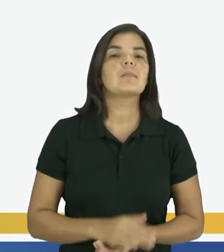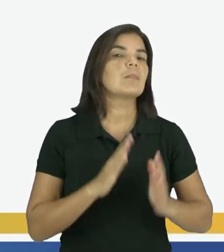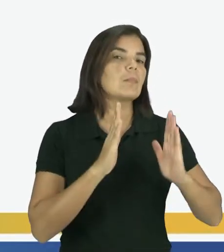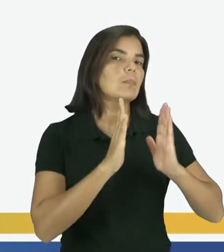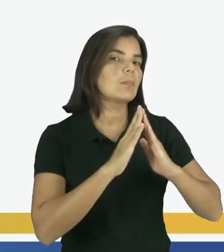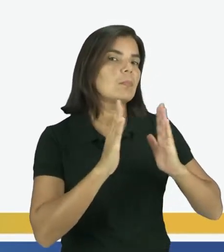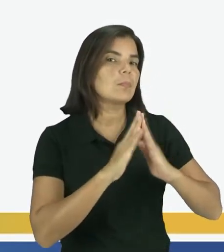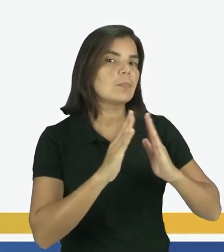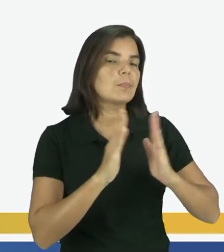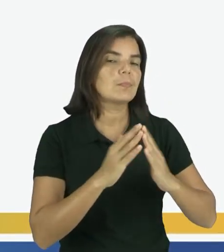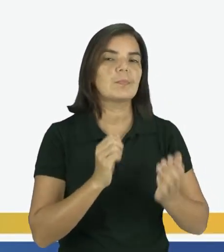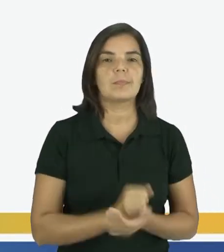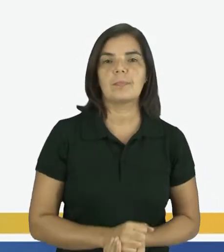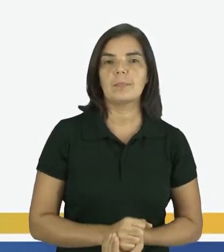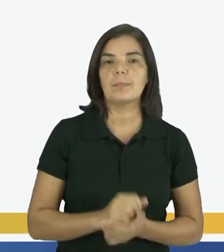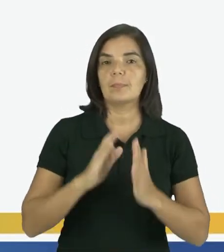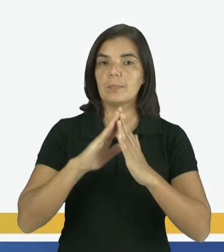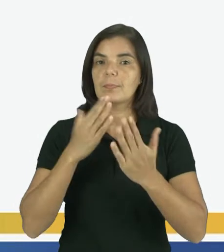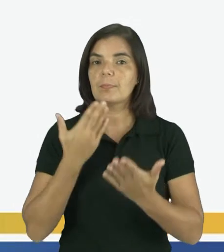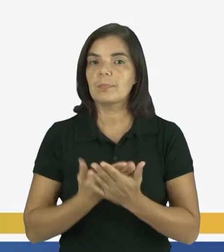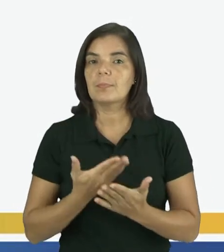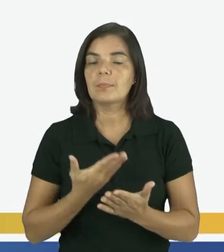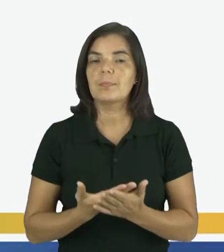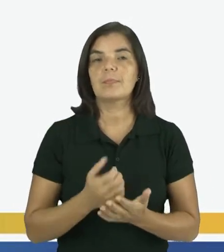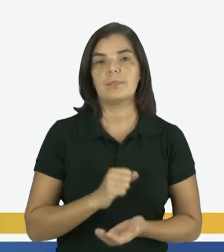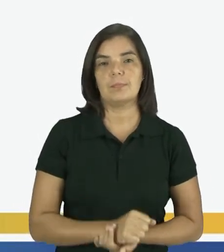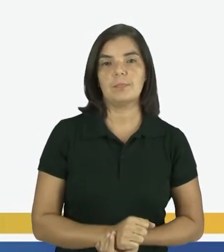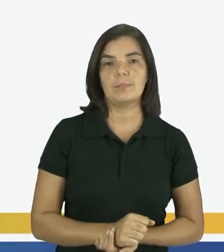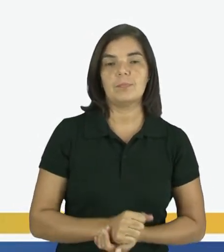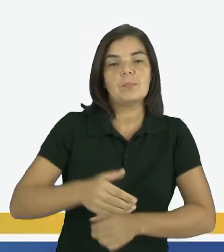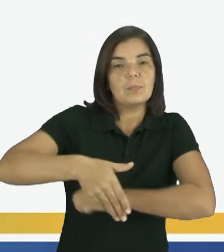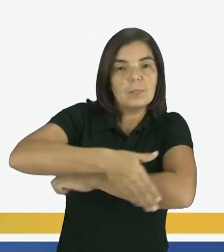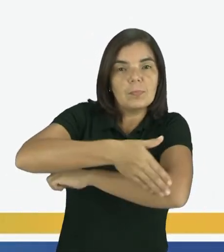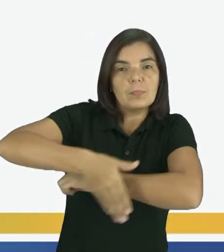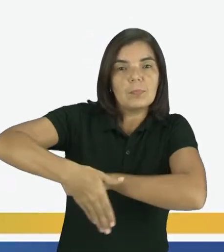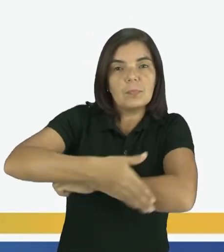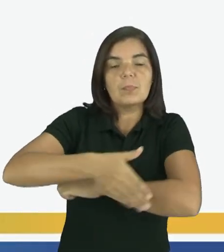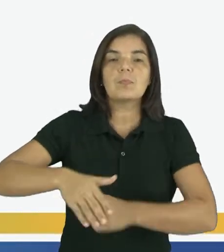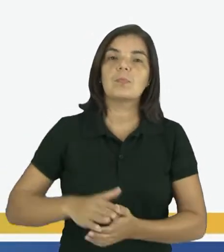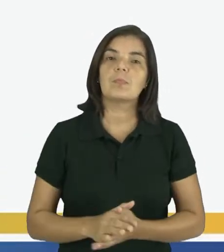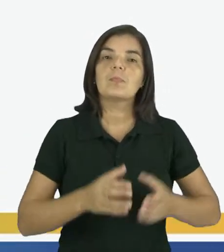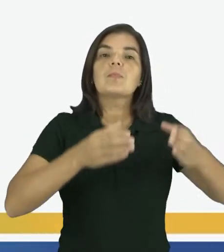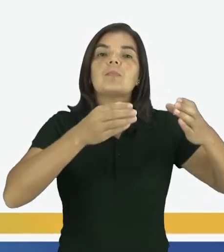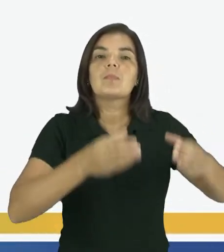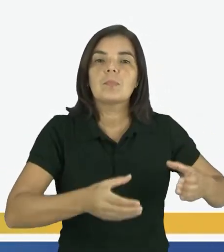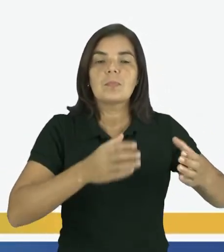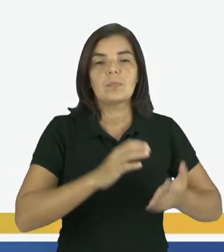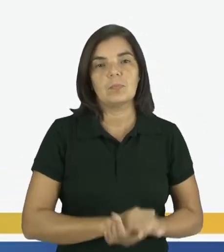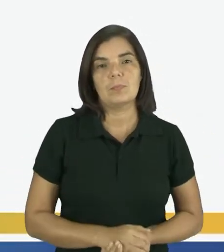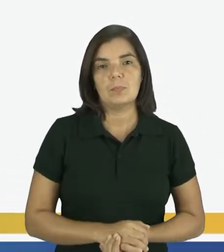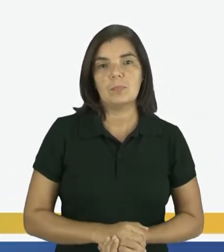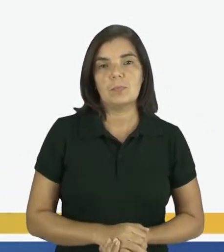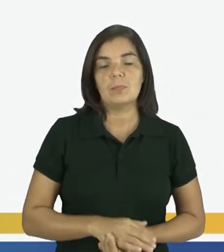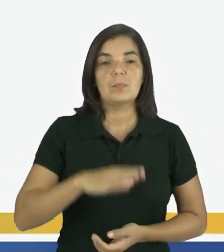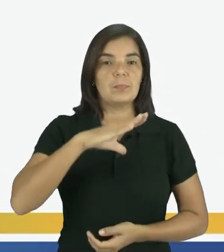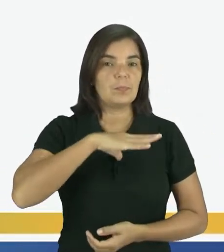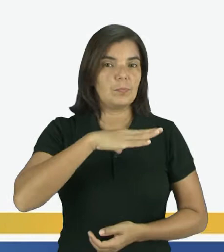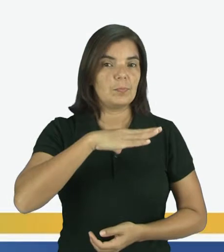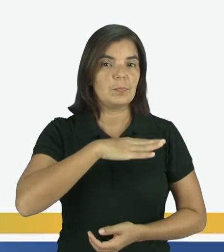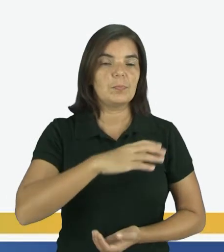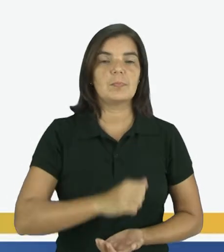casa, a nossa escola, a nossa rua, o nosso bairro, a nossa cidade.